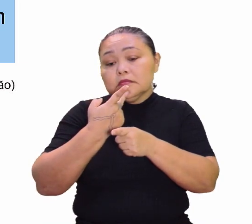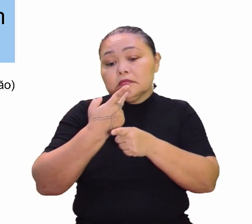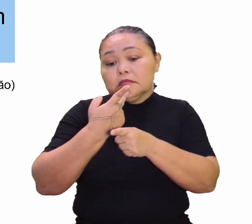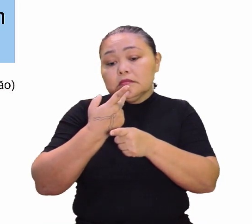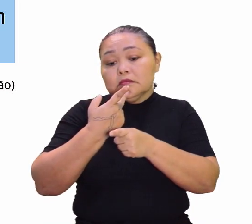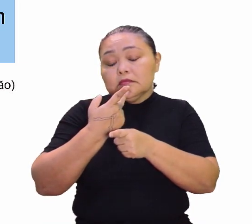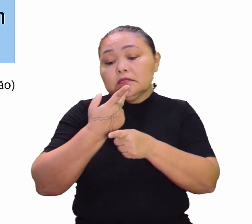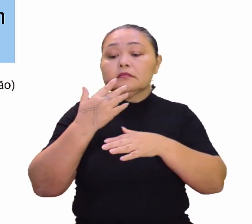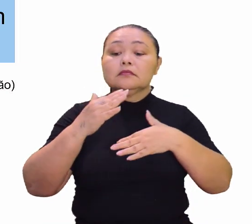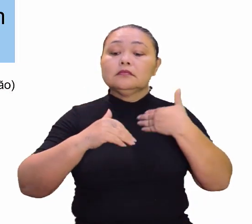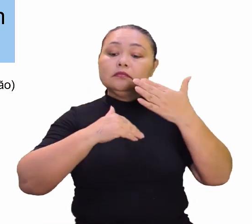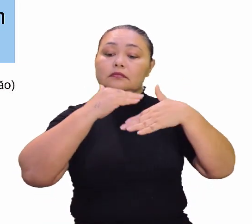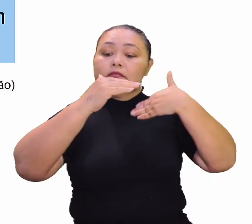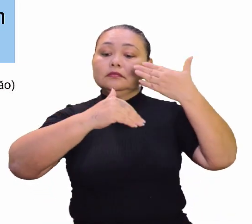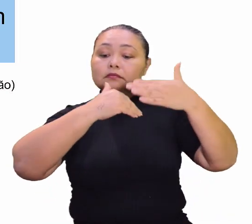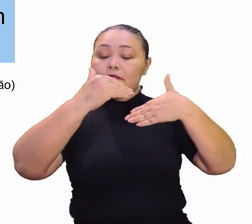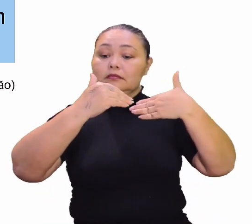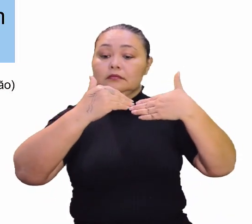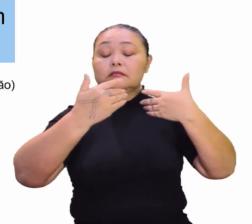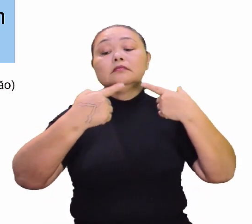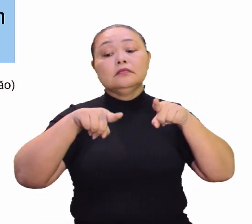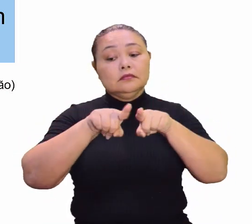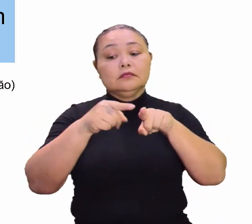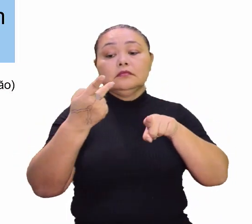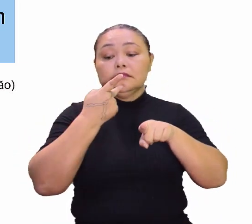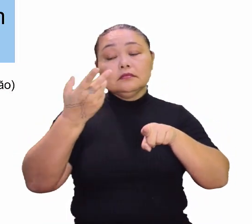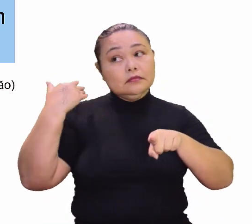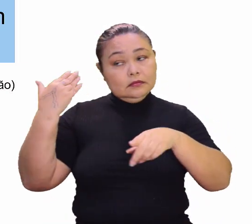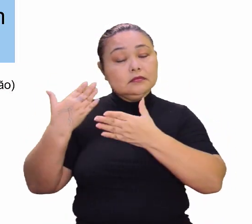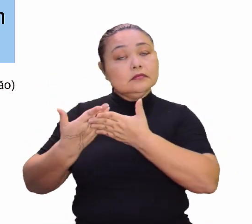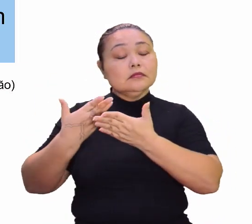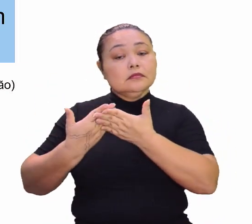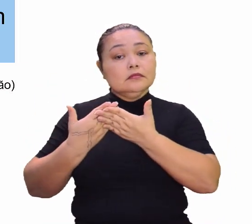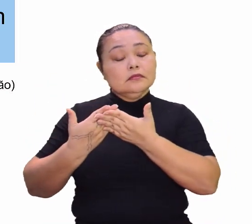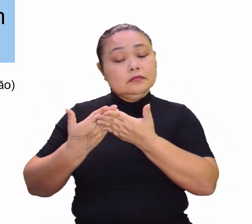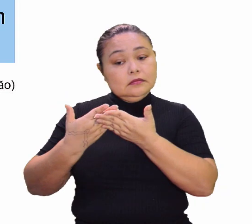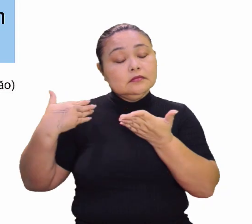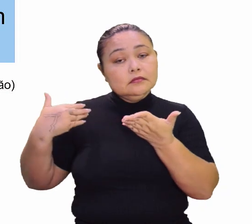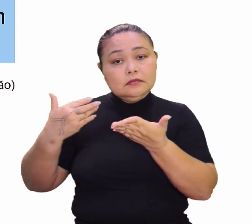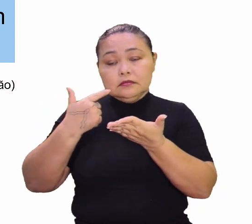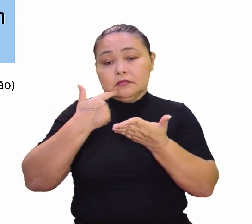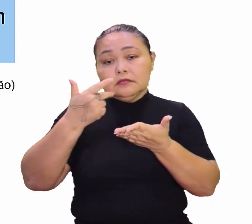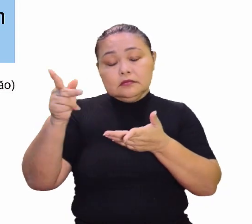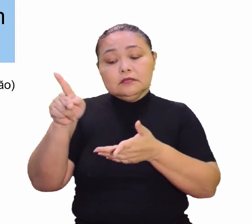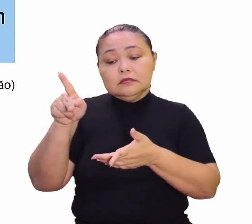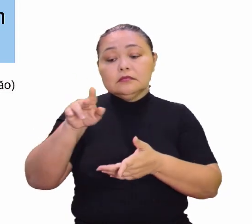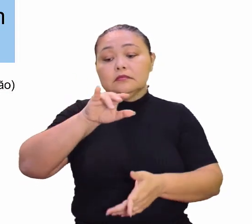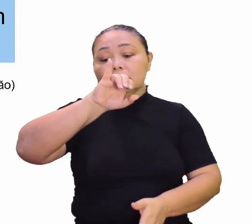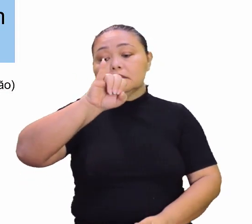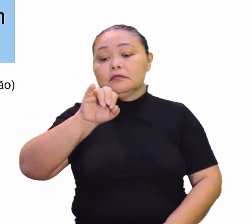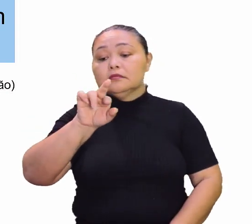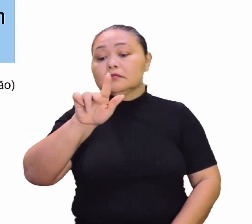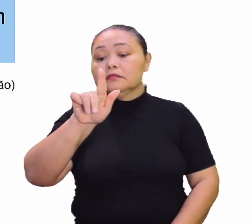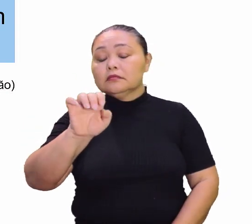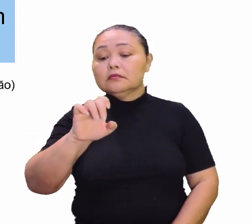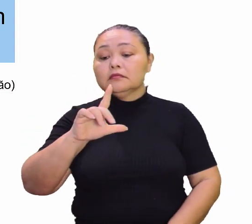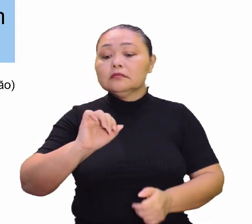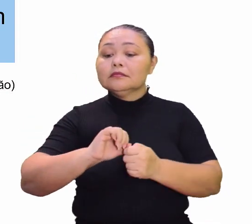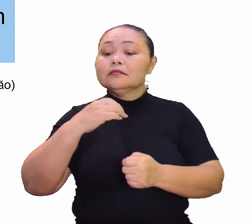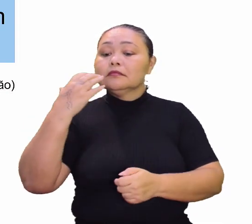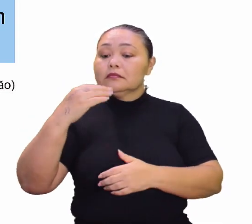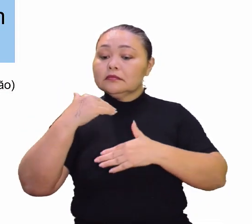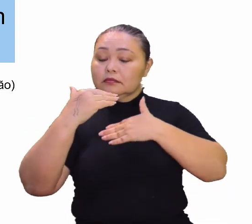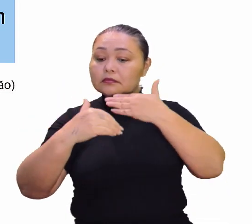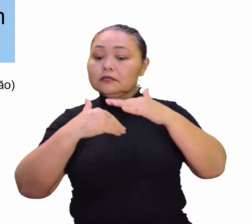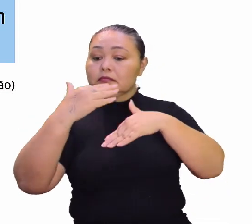a questão do desenvolvimento, mas a gente até falou já em aulas anteriores e até mesmo você, professor Jorge, falou sobre aquela canção do